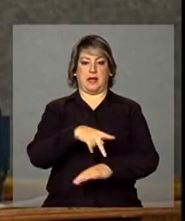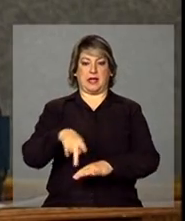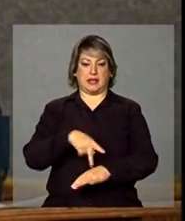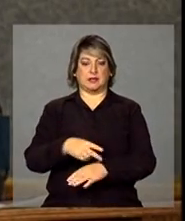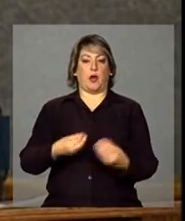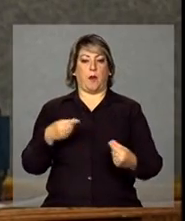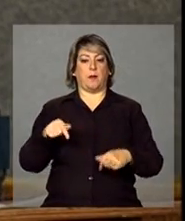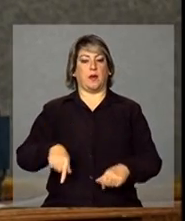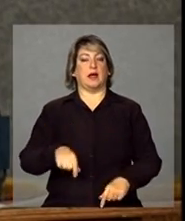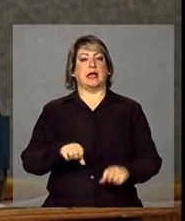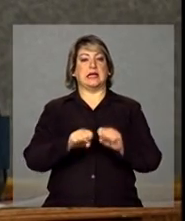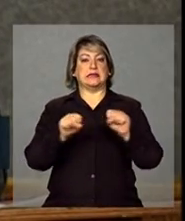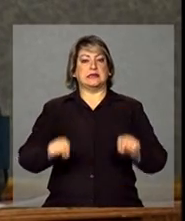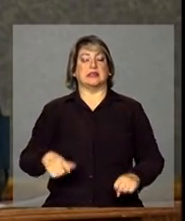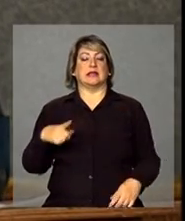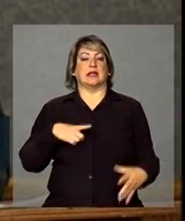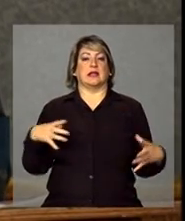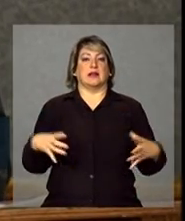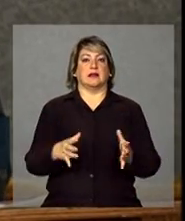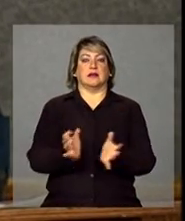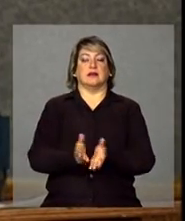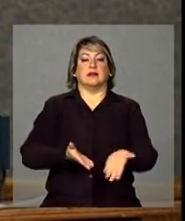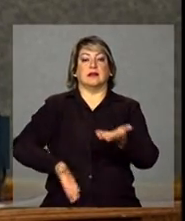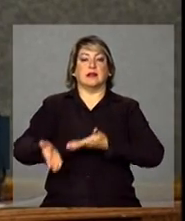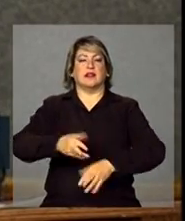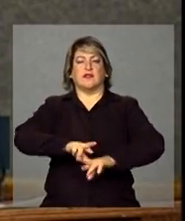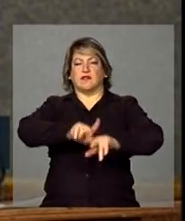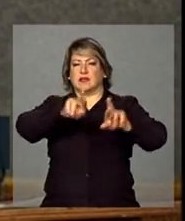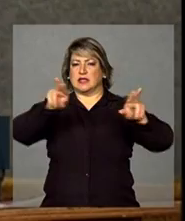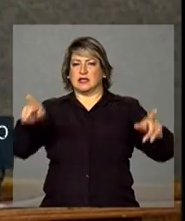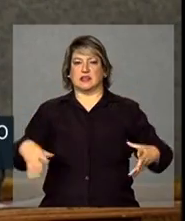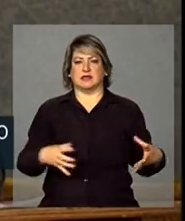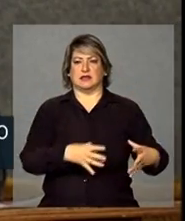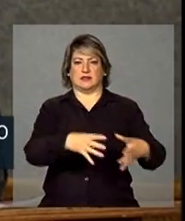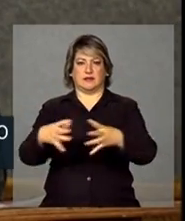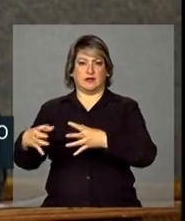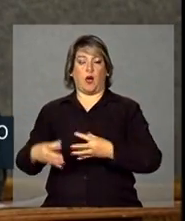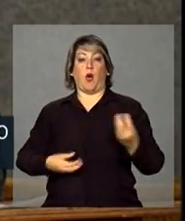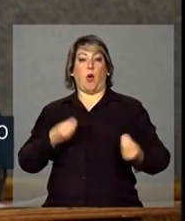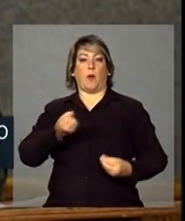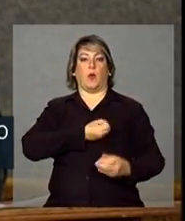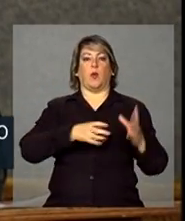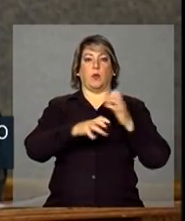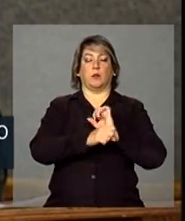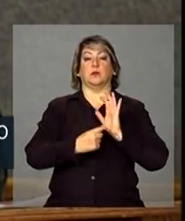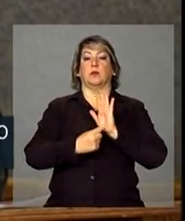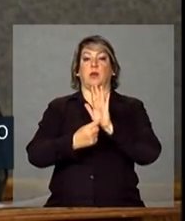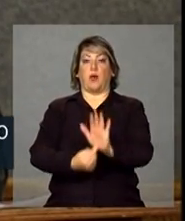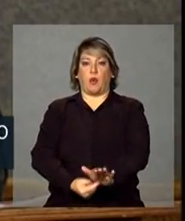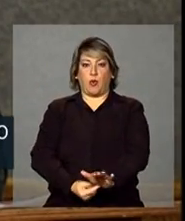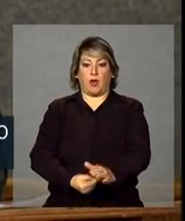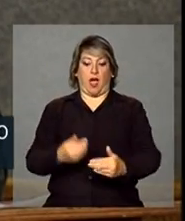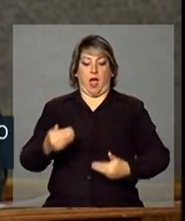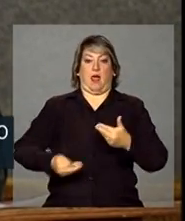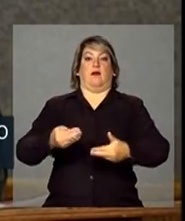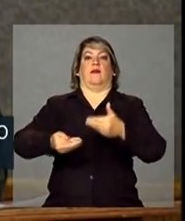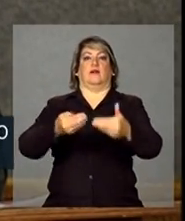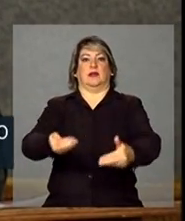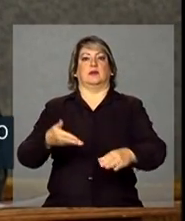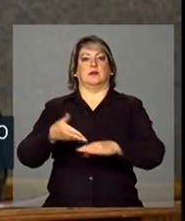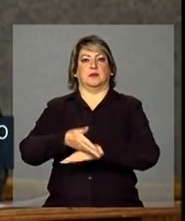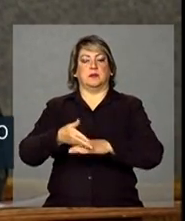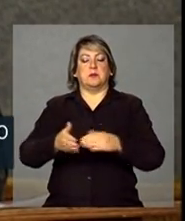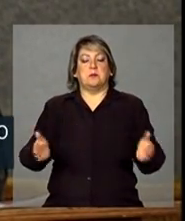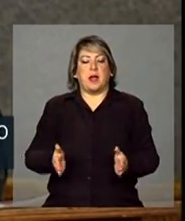tema tem sido tratado nos mais diversos níveis, como os números têm mostrado o avanço da participação do pequeno